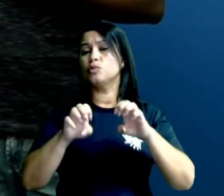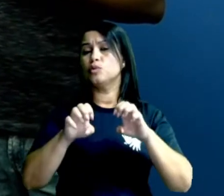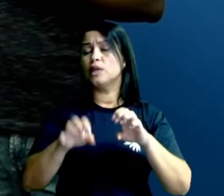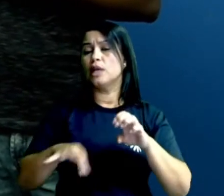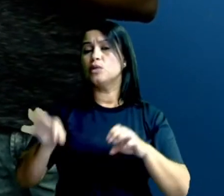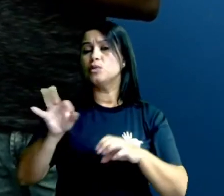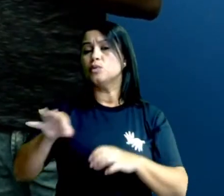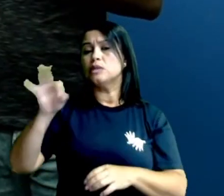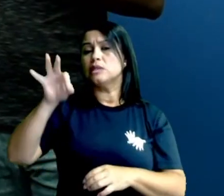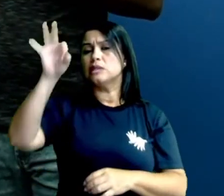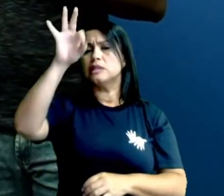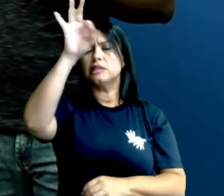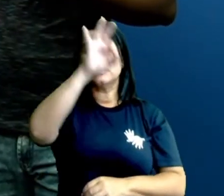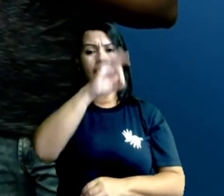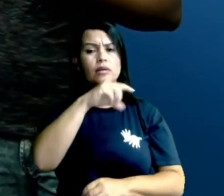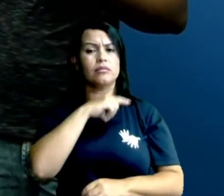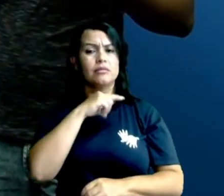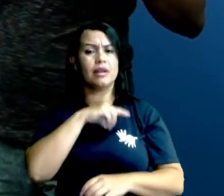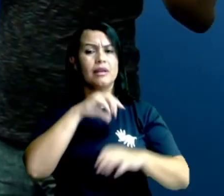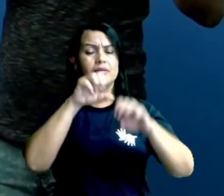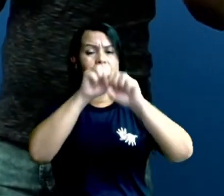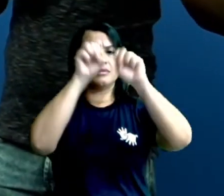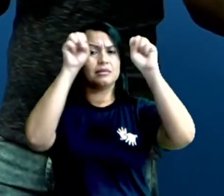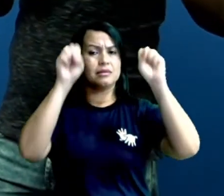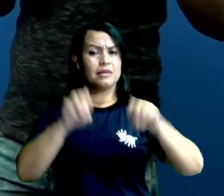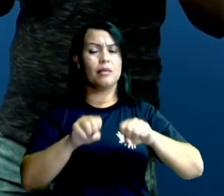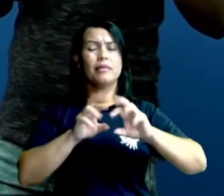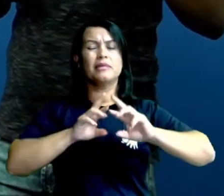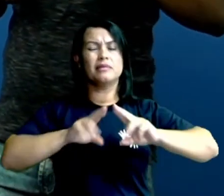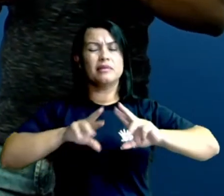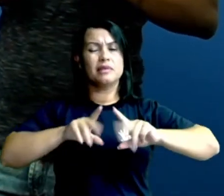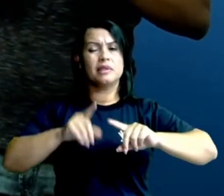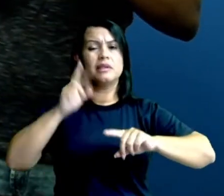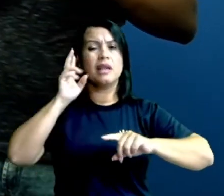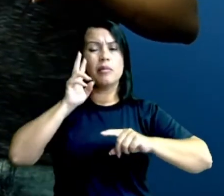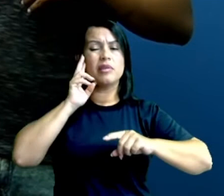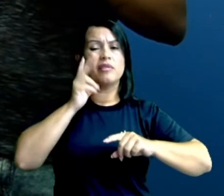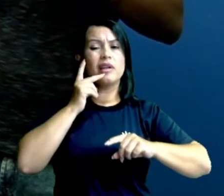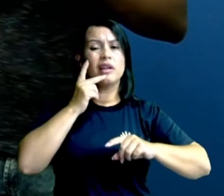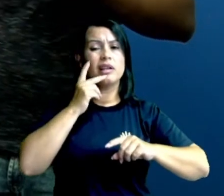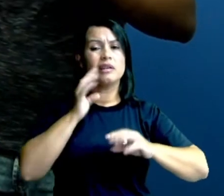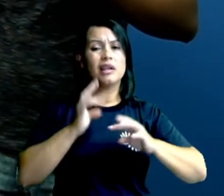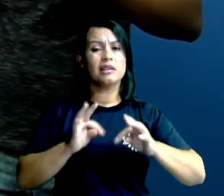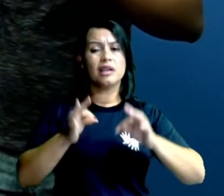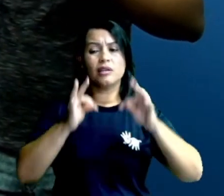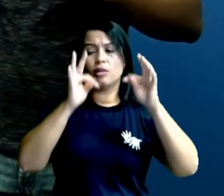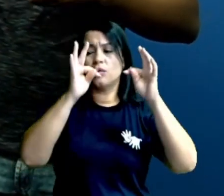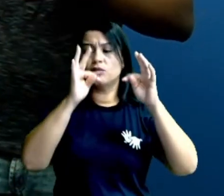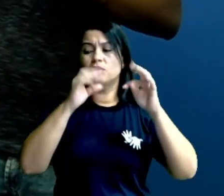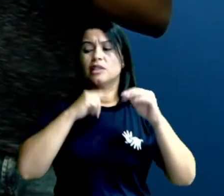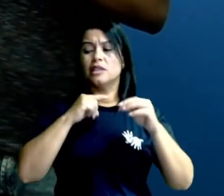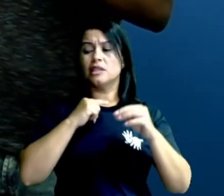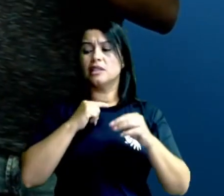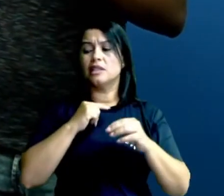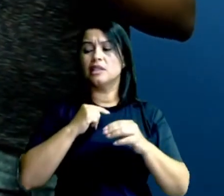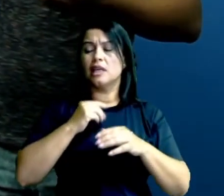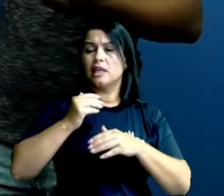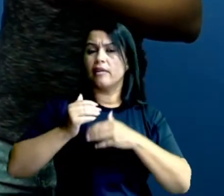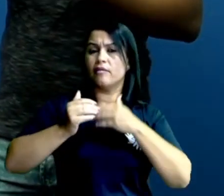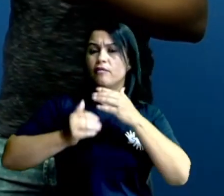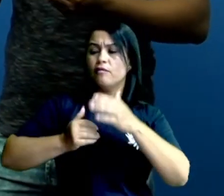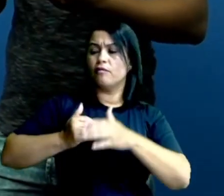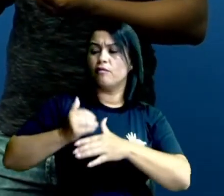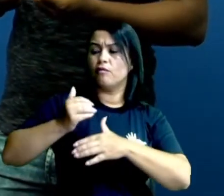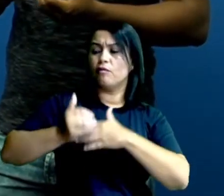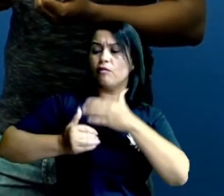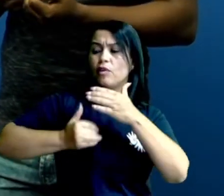diversos sistemas diferenciados. Lembra daquela embriologia que eu falei, que cada vez que evoluía, novas